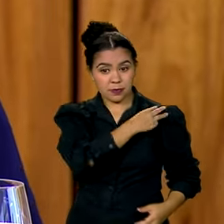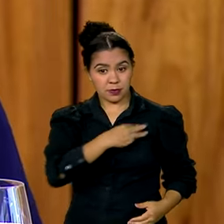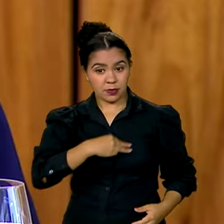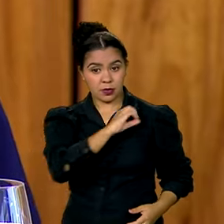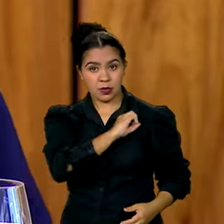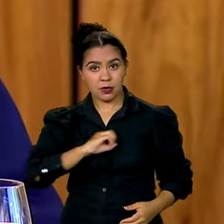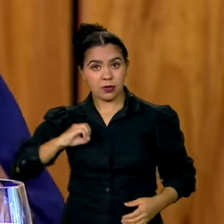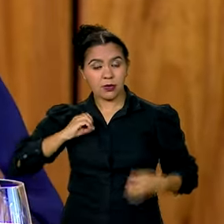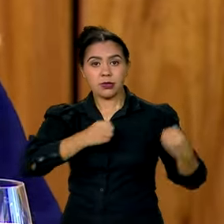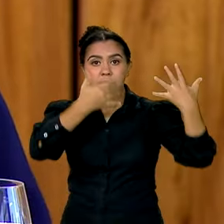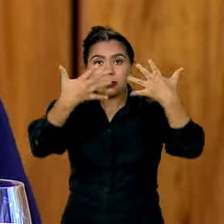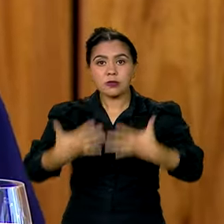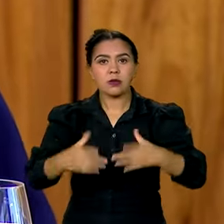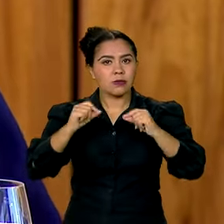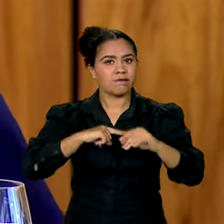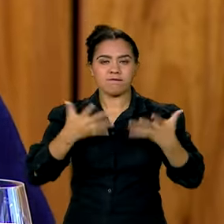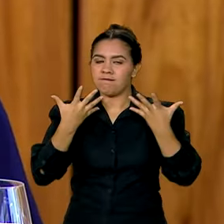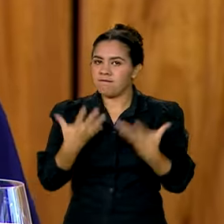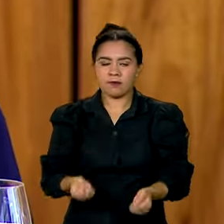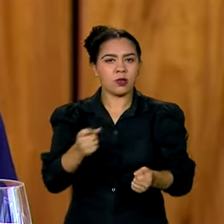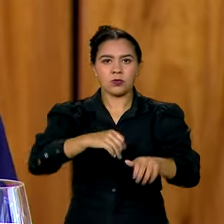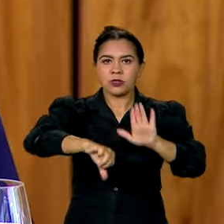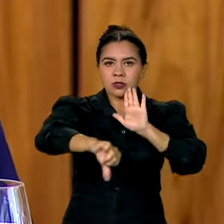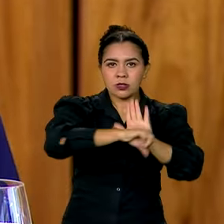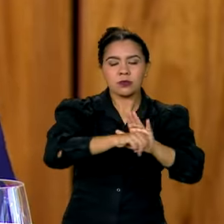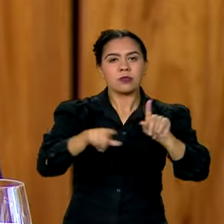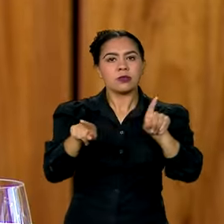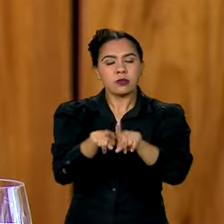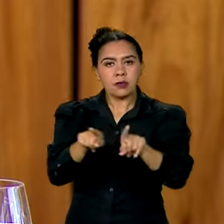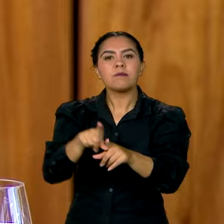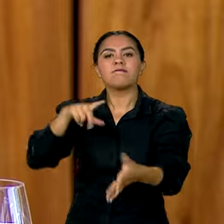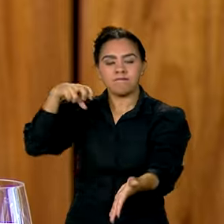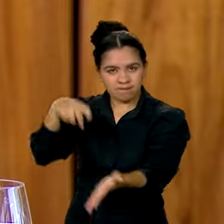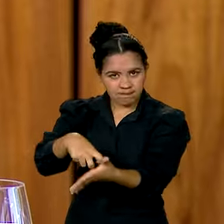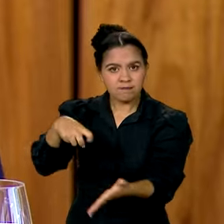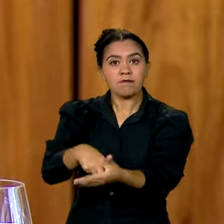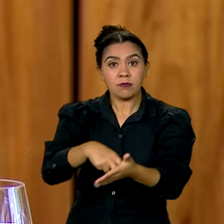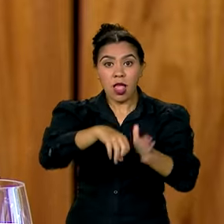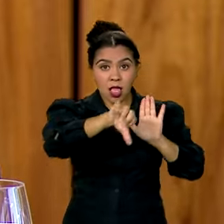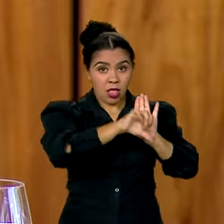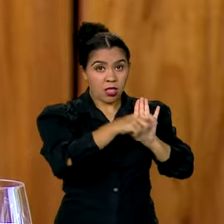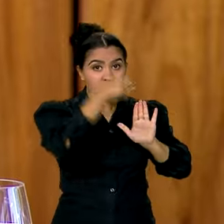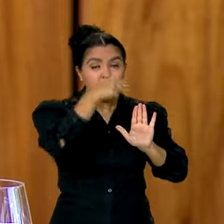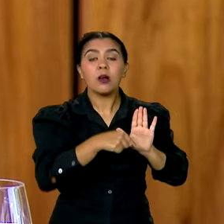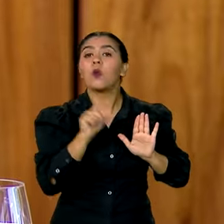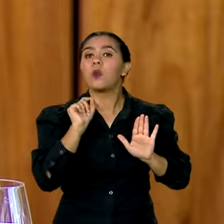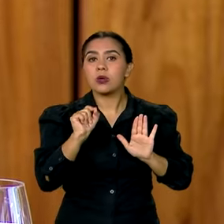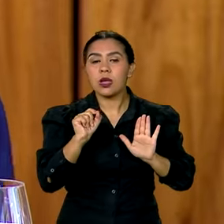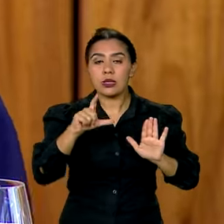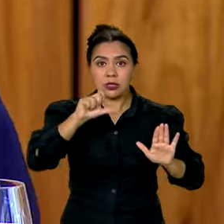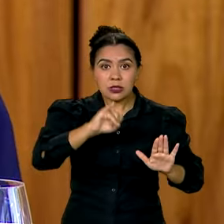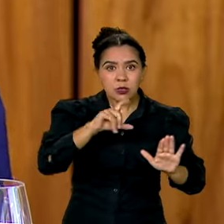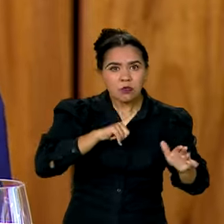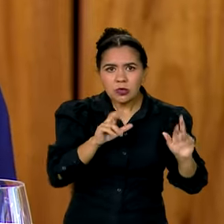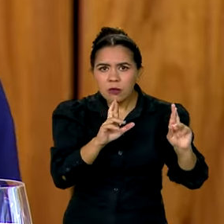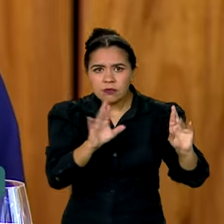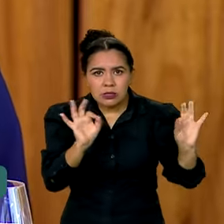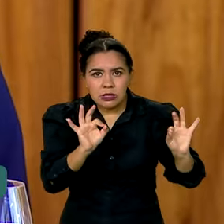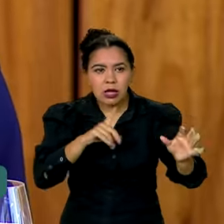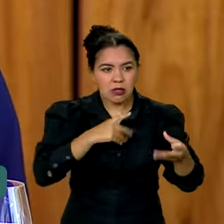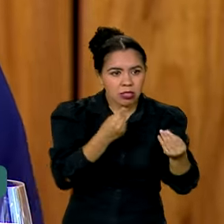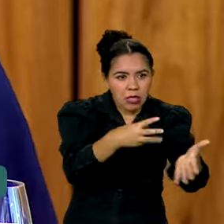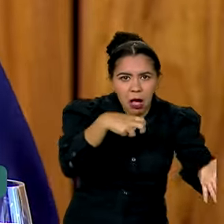conivência com o crime e com a impunidade. E que o crime arrefece quando ele não tem expectativa de